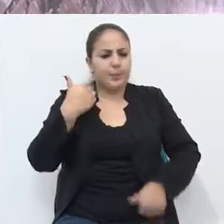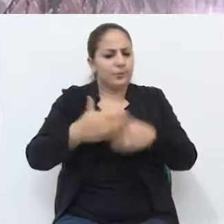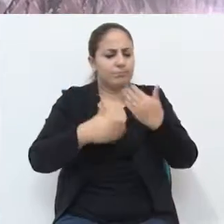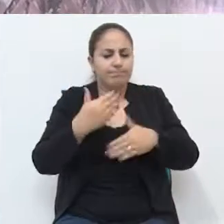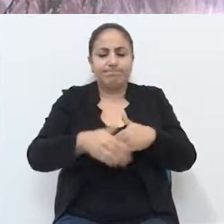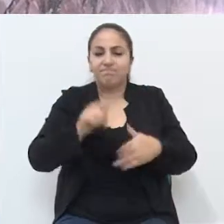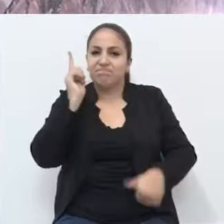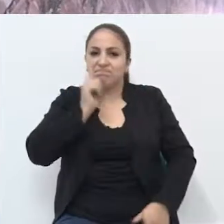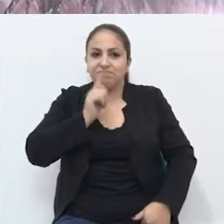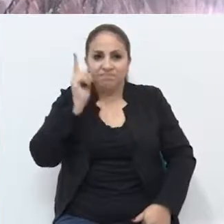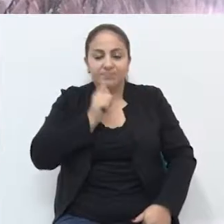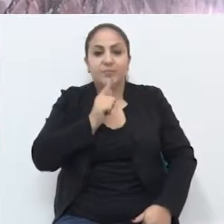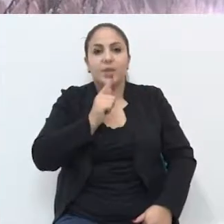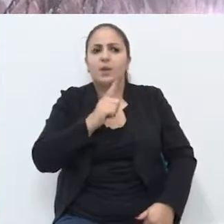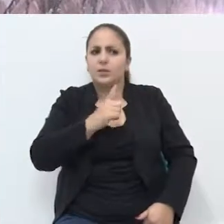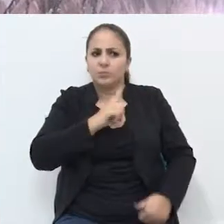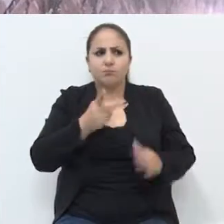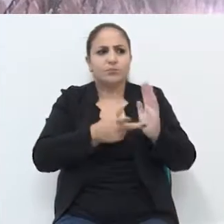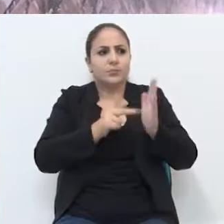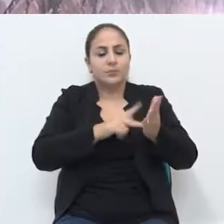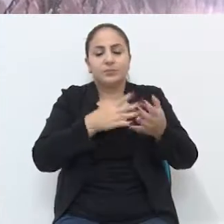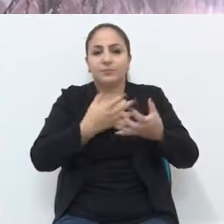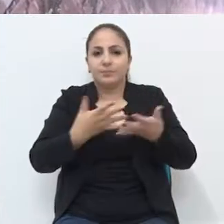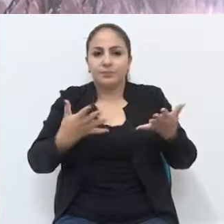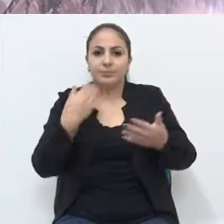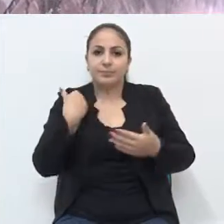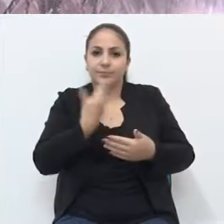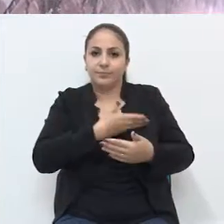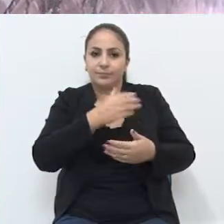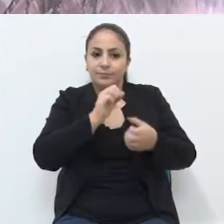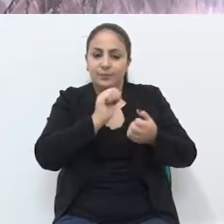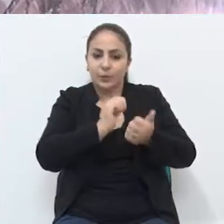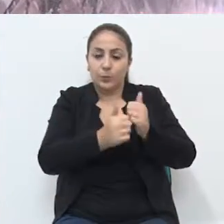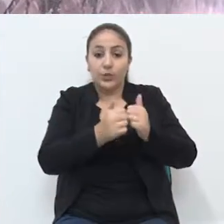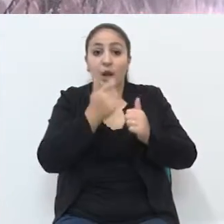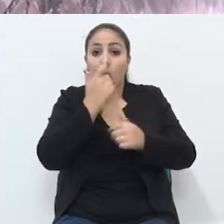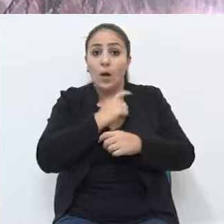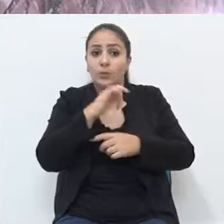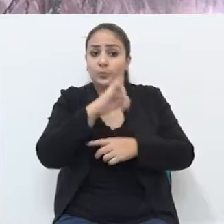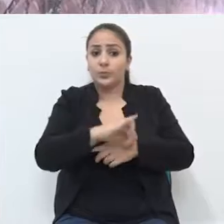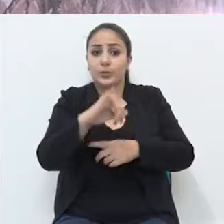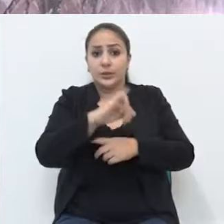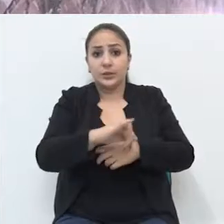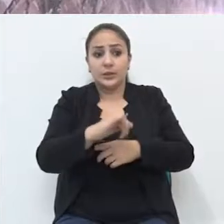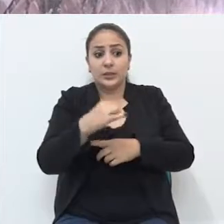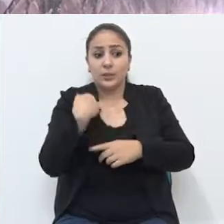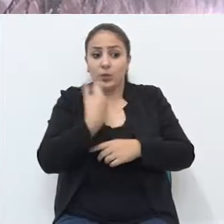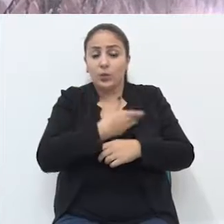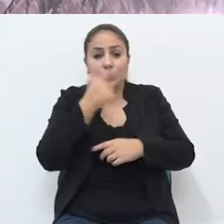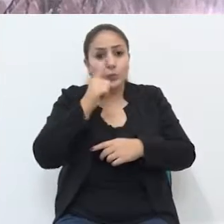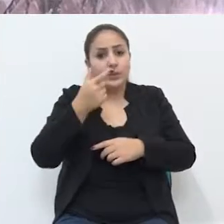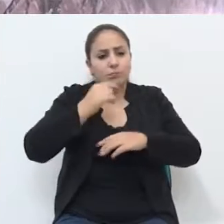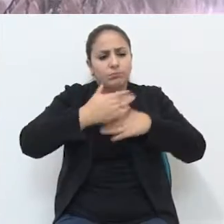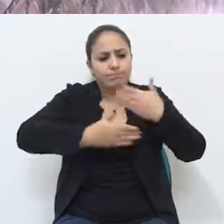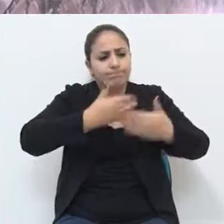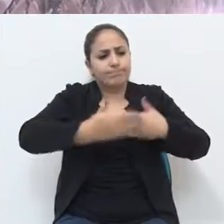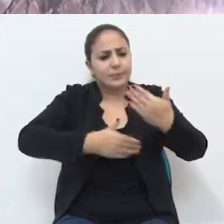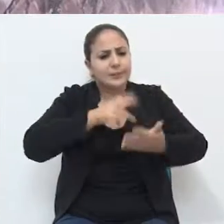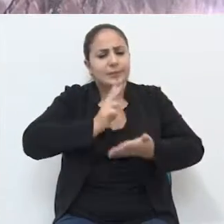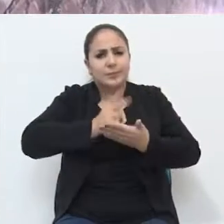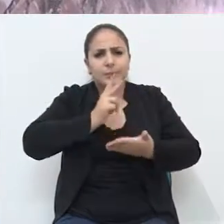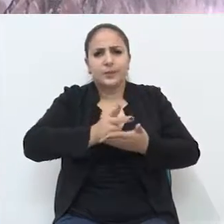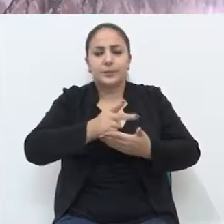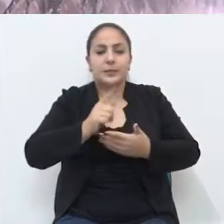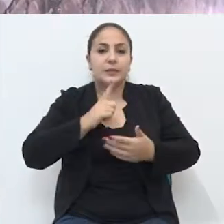passo, acho que esse primeiro passo foi dado, significativo para o esporte, porque eu tenho certeza que a partir desse passo nós tenhamos